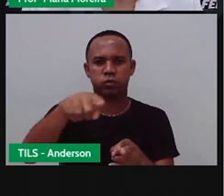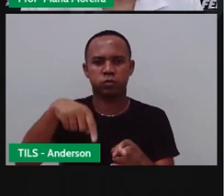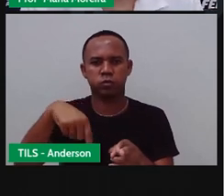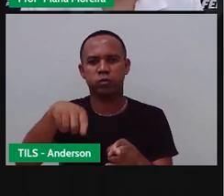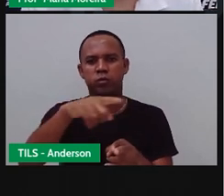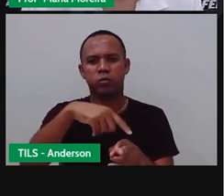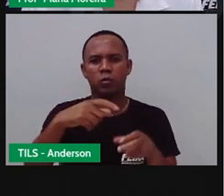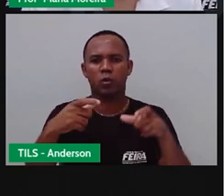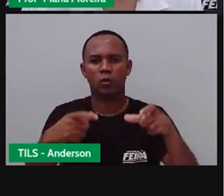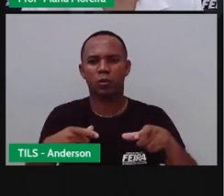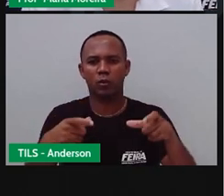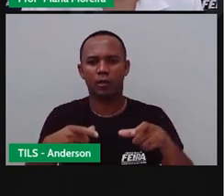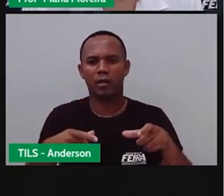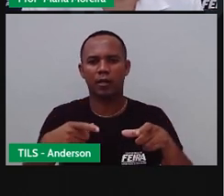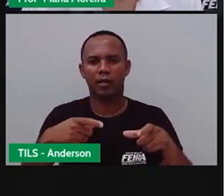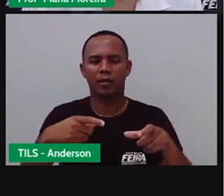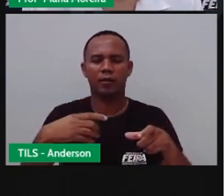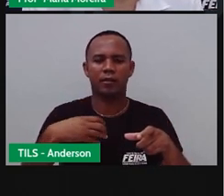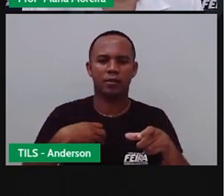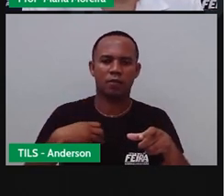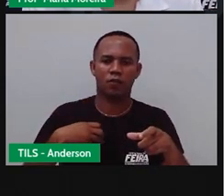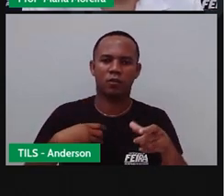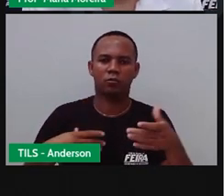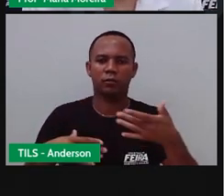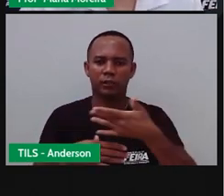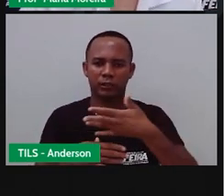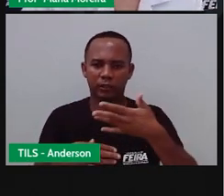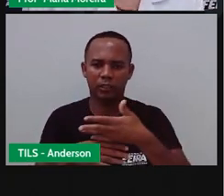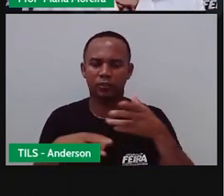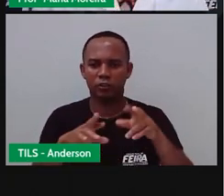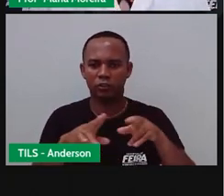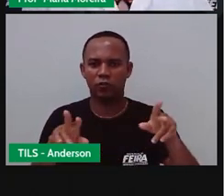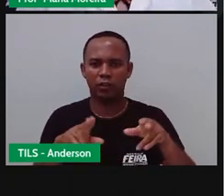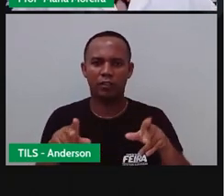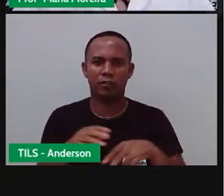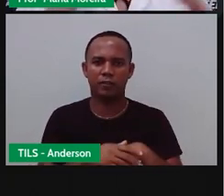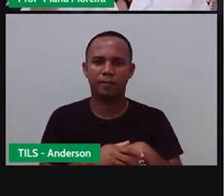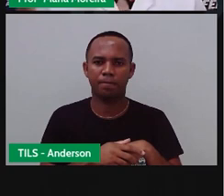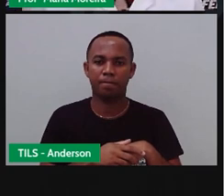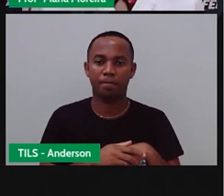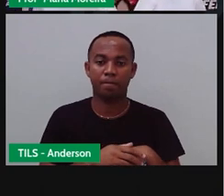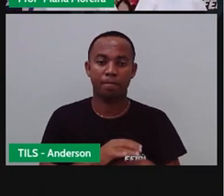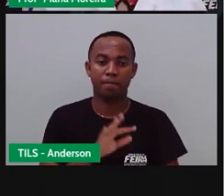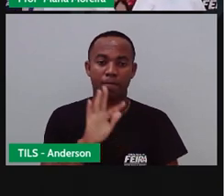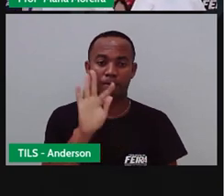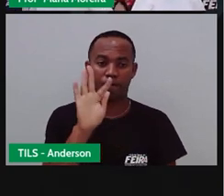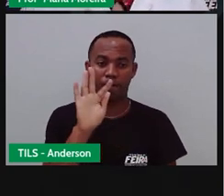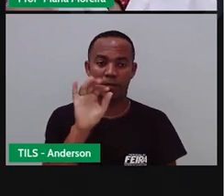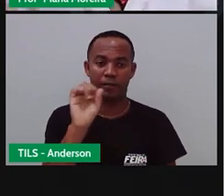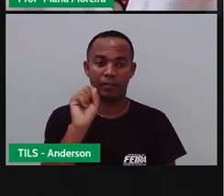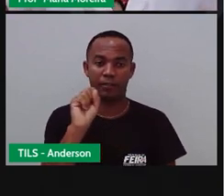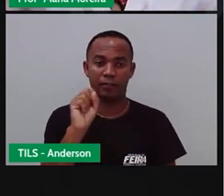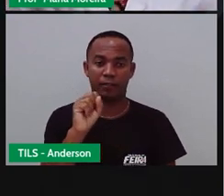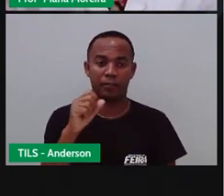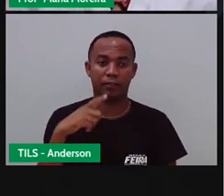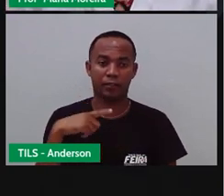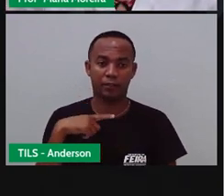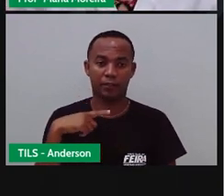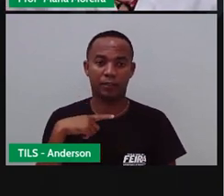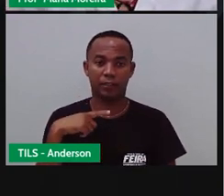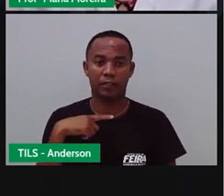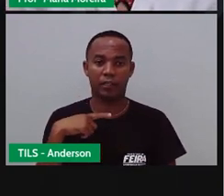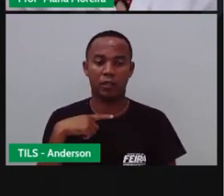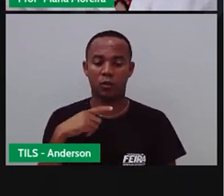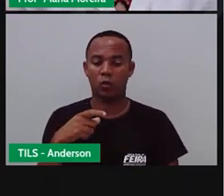Salvador e outras cidades importantes do Nordeste. Então, né? Feira, na verdade, ela ainda está em